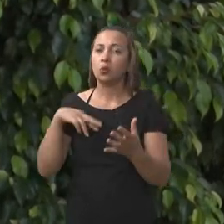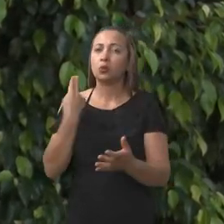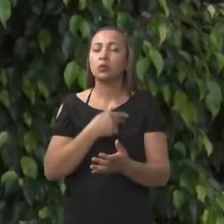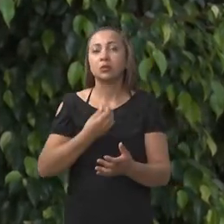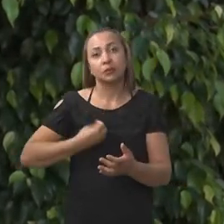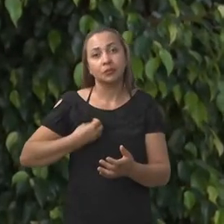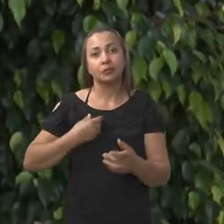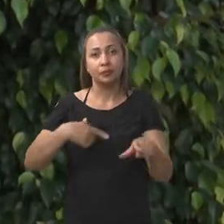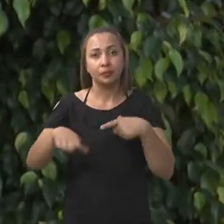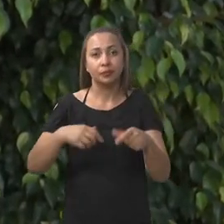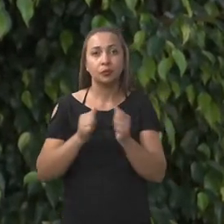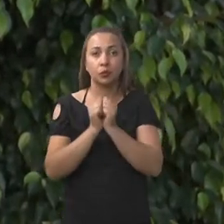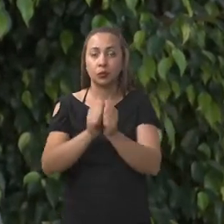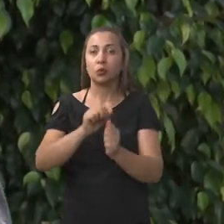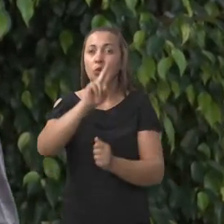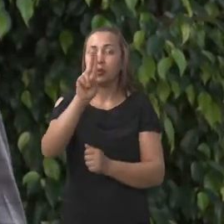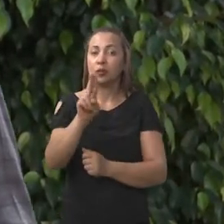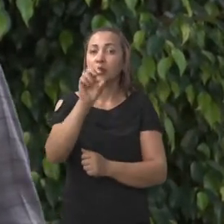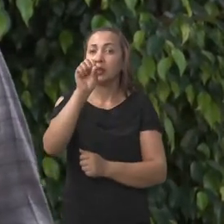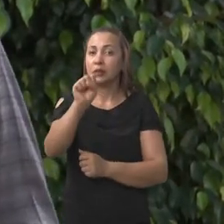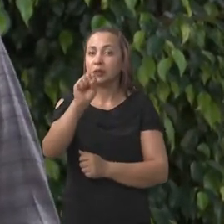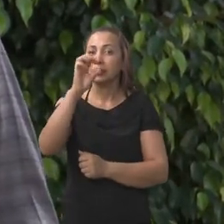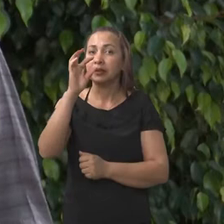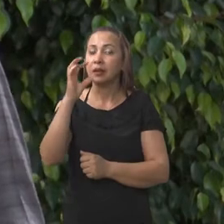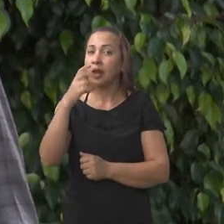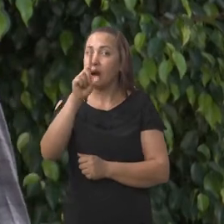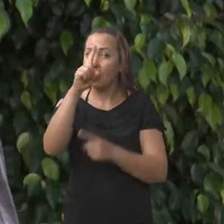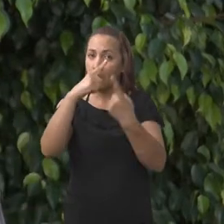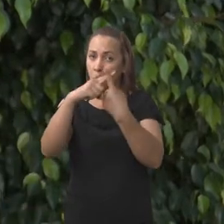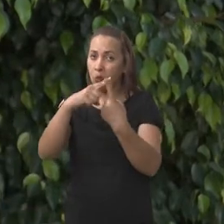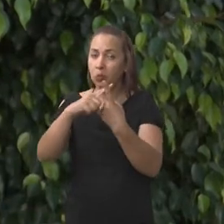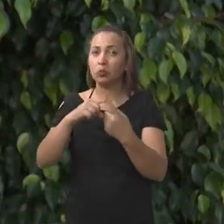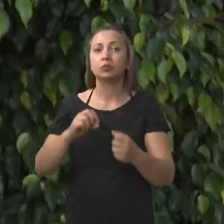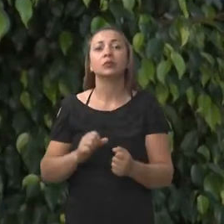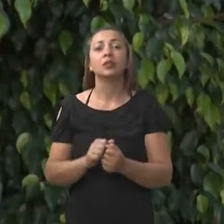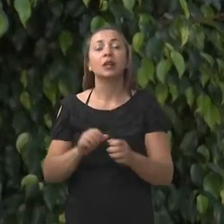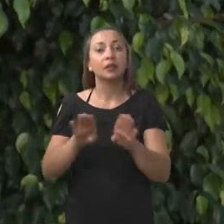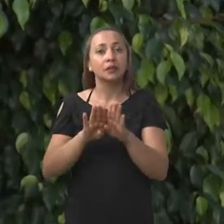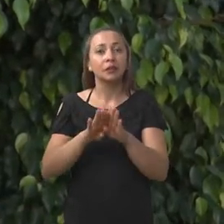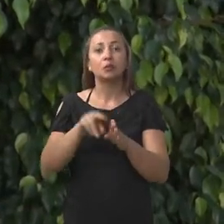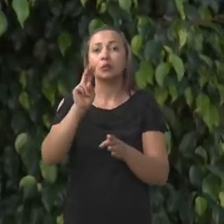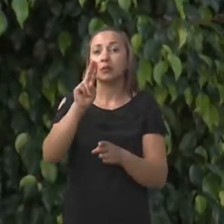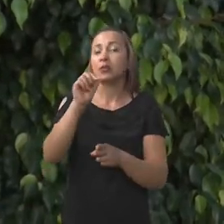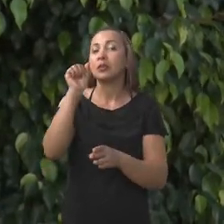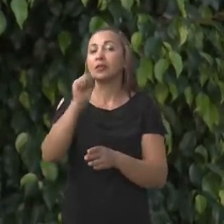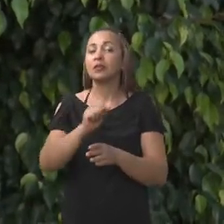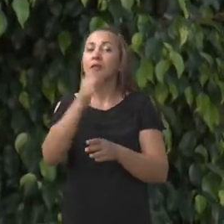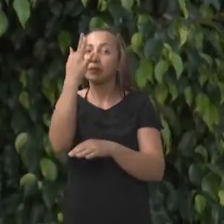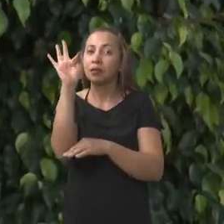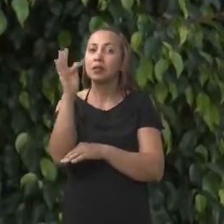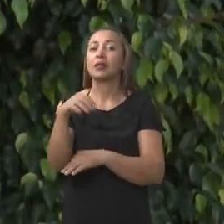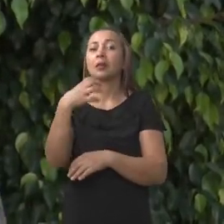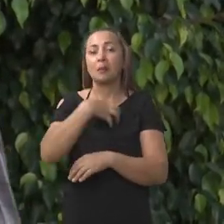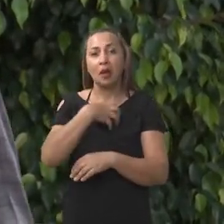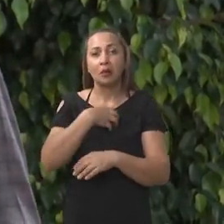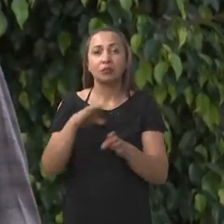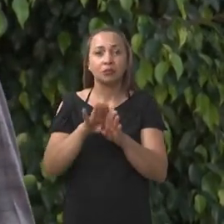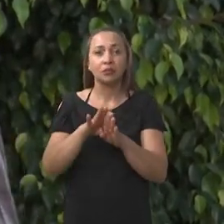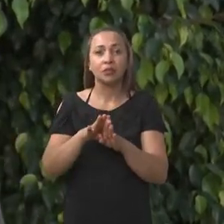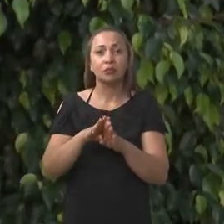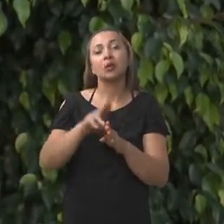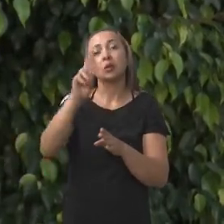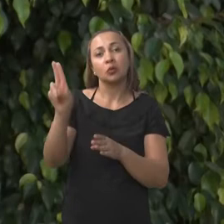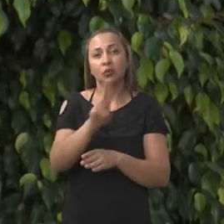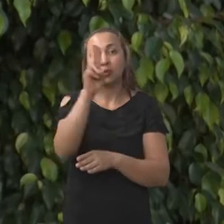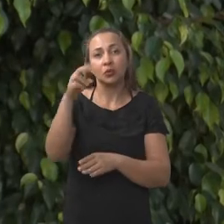trabalhando junto com a Universidade Estadual de Santa Cruz, com o Instituto Federal de Educação da Bahia, Campos de Ilhéus, e com a